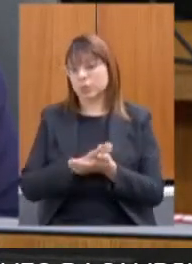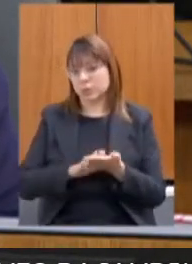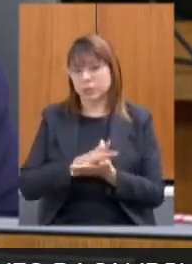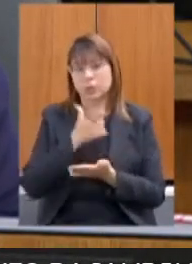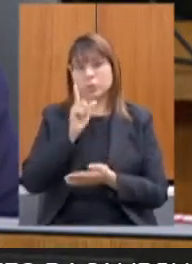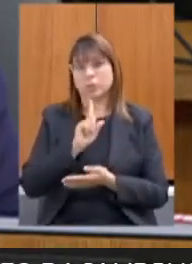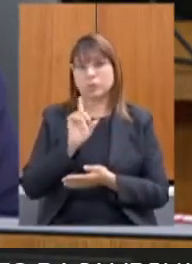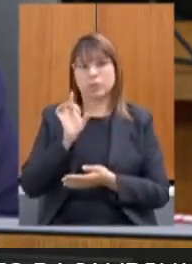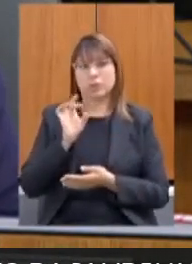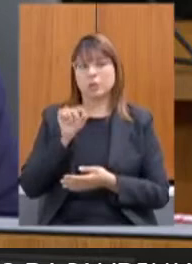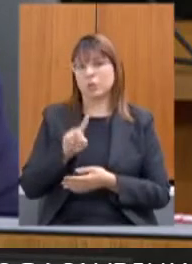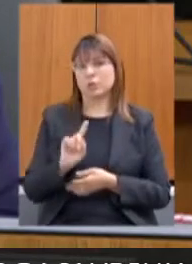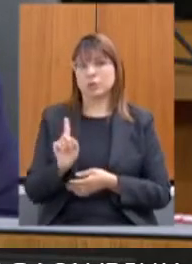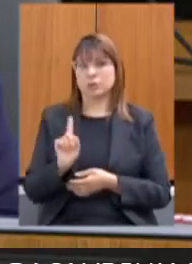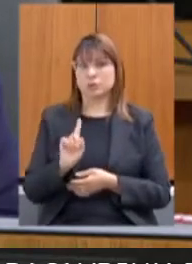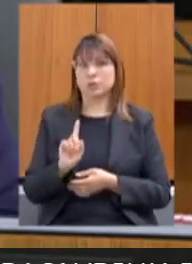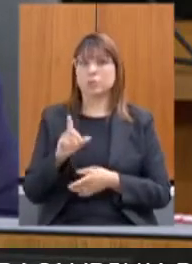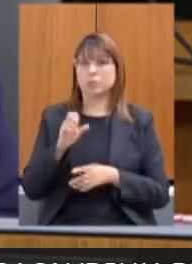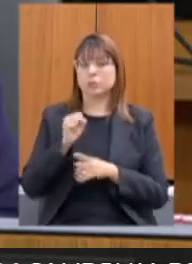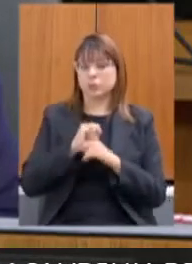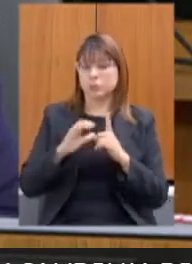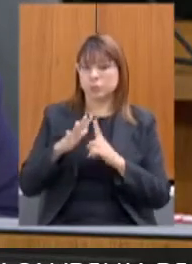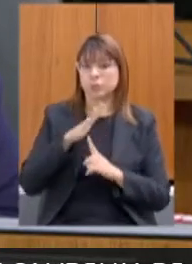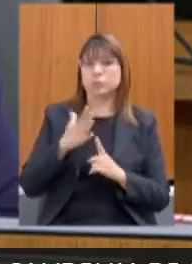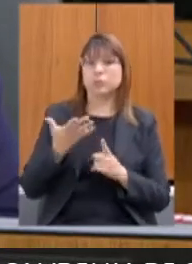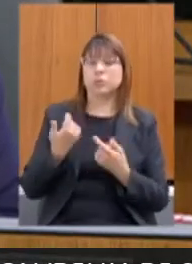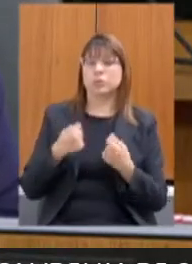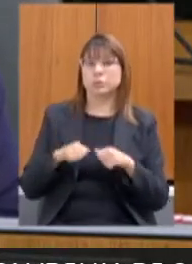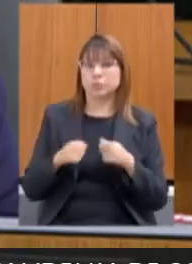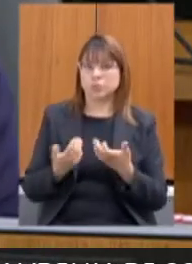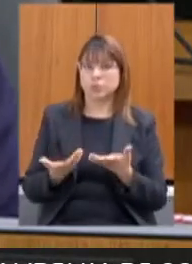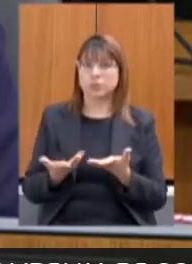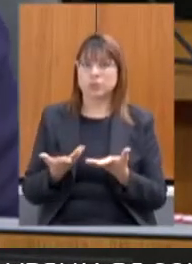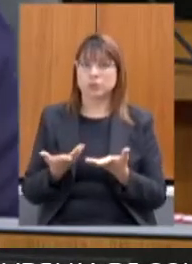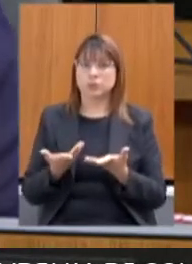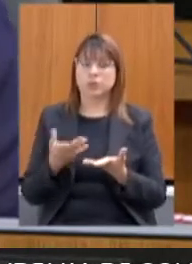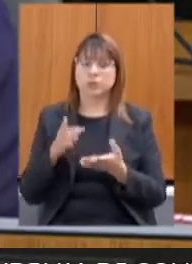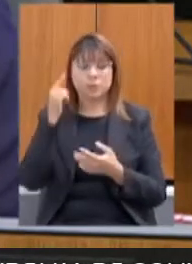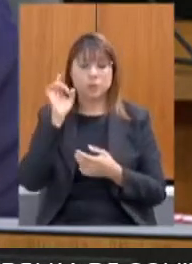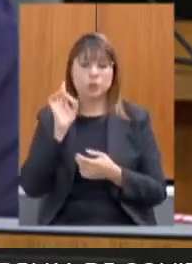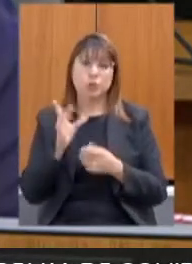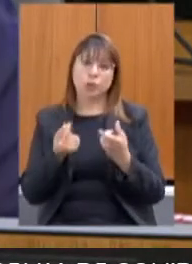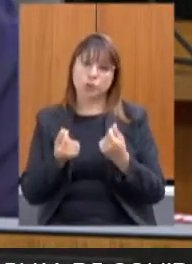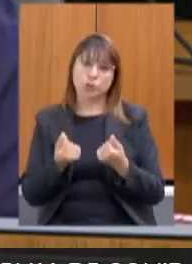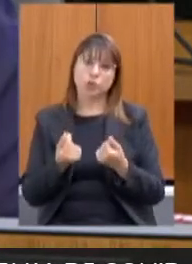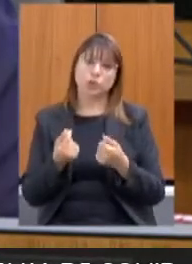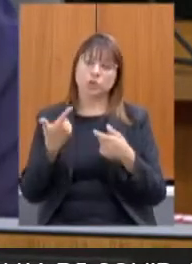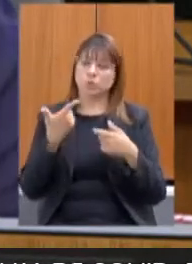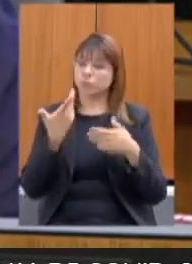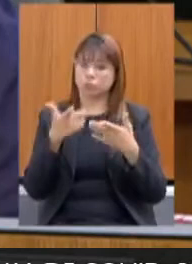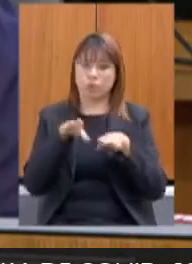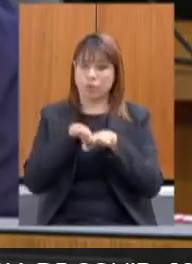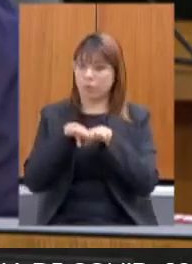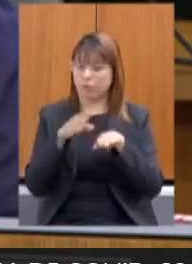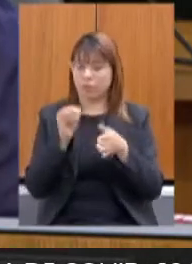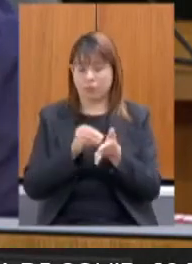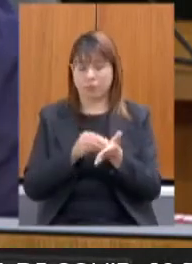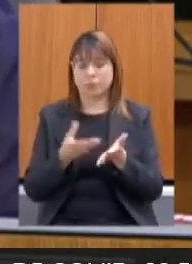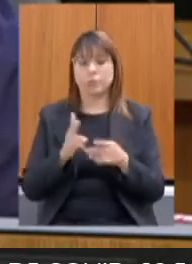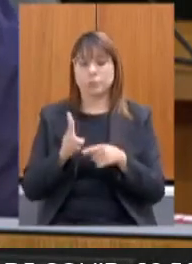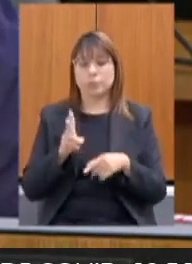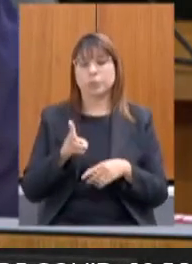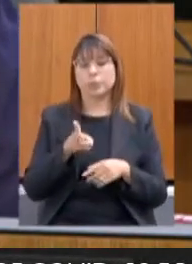conseguem, não se trata disso numa sociedade capitalista e desigual. Então eu acho que é uma política de Estado e portanto sempre trago essa questão.